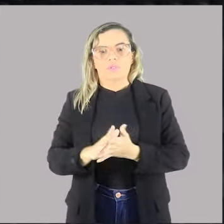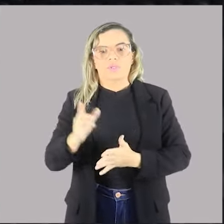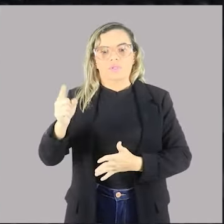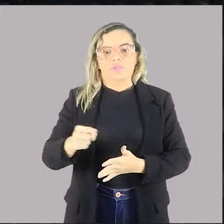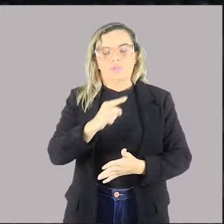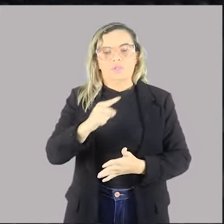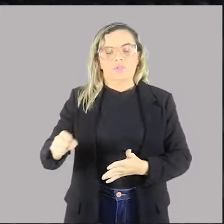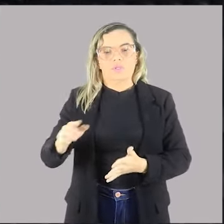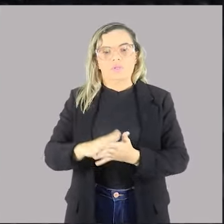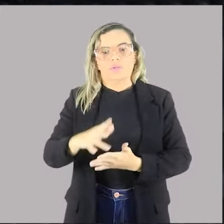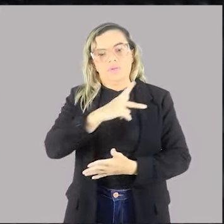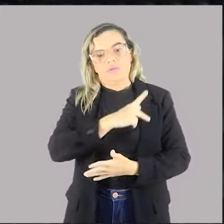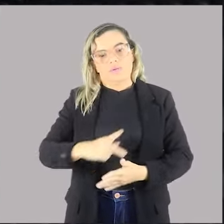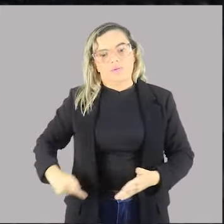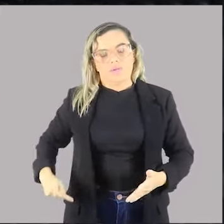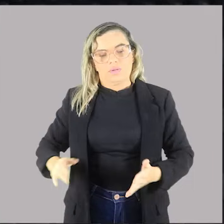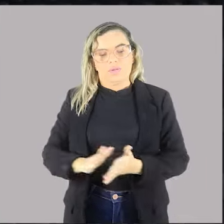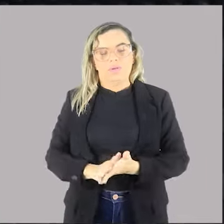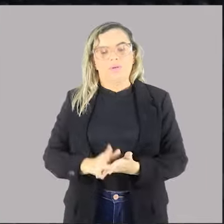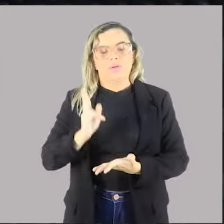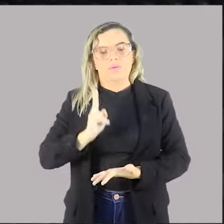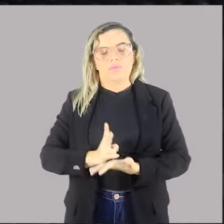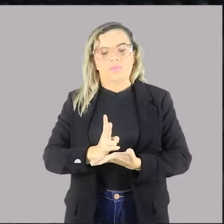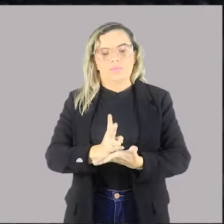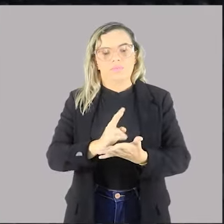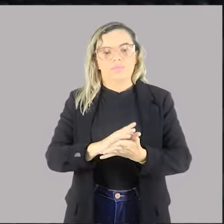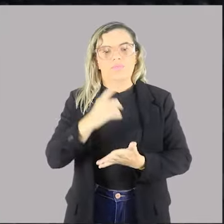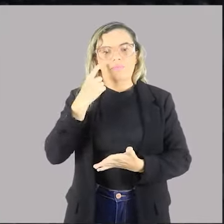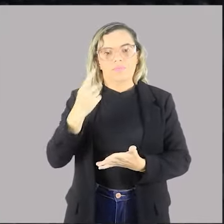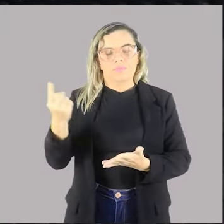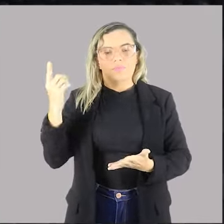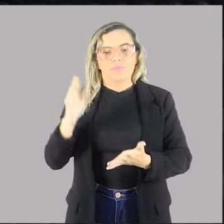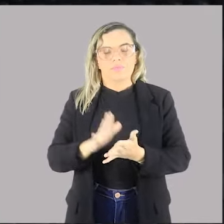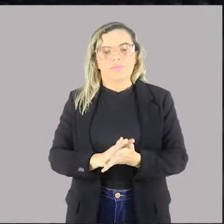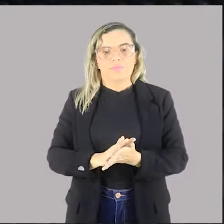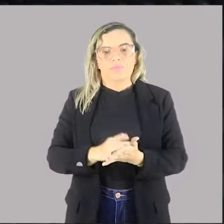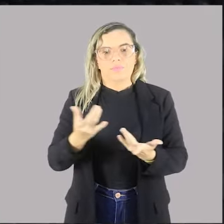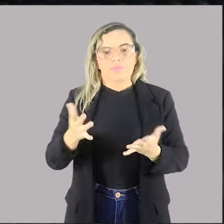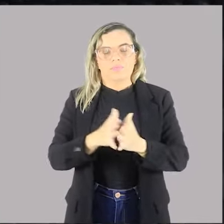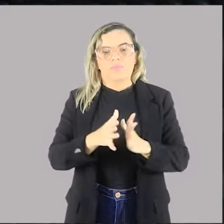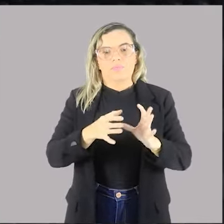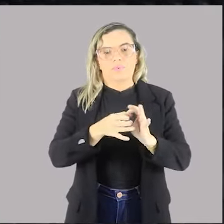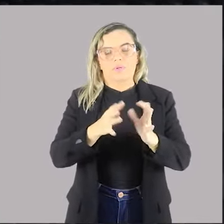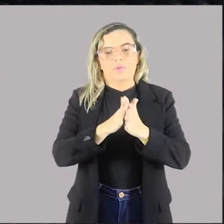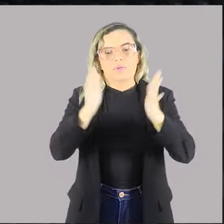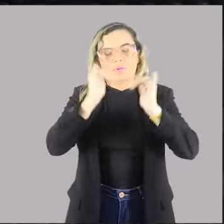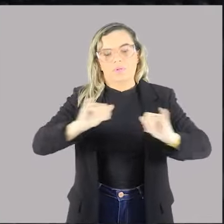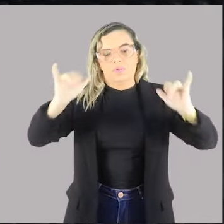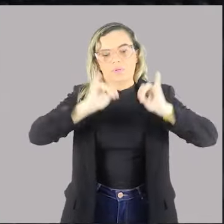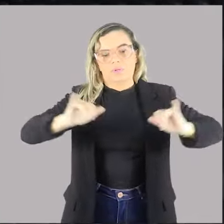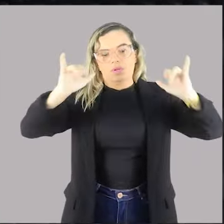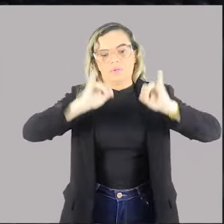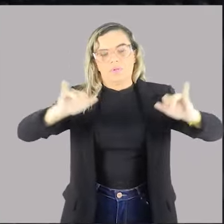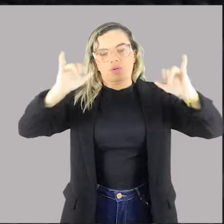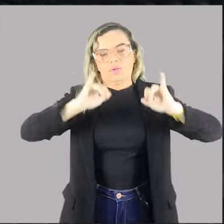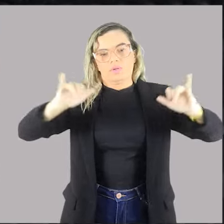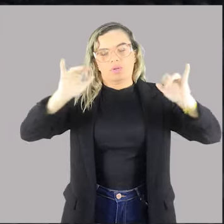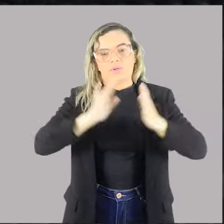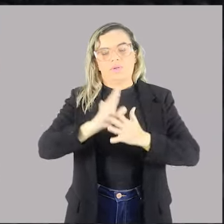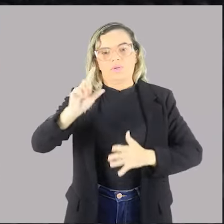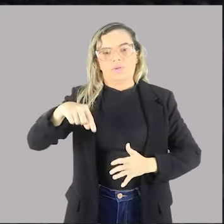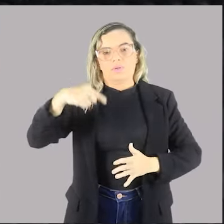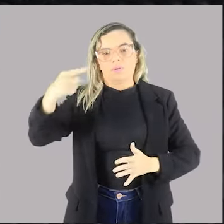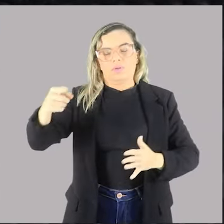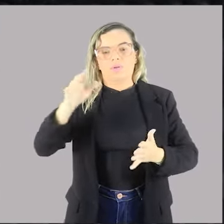presidenciais e seguindo-se da promulgação, da publicação e da posterior